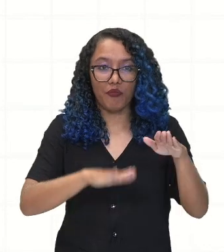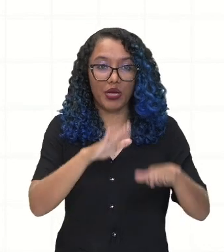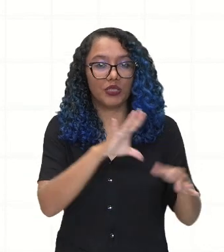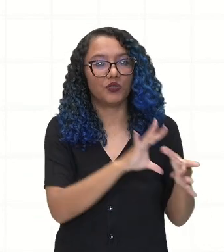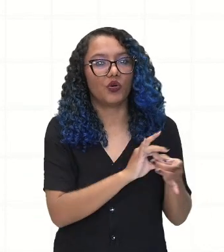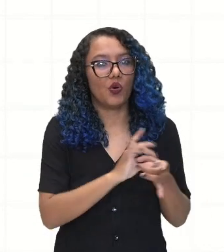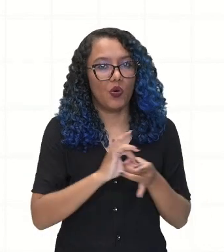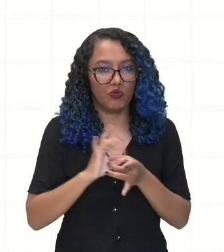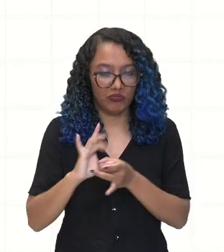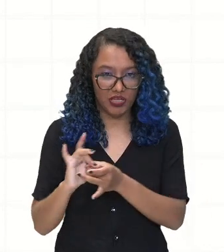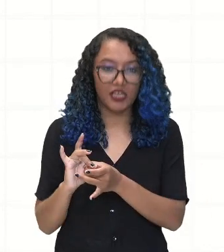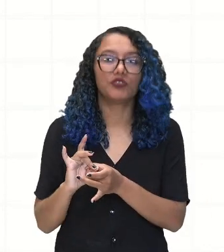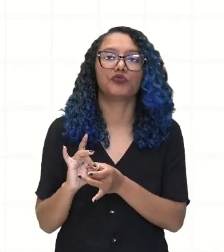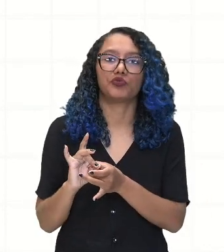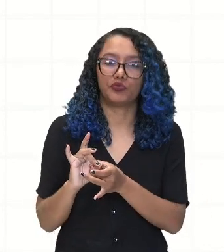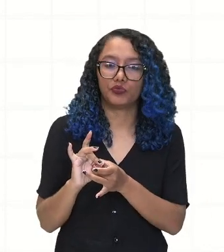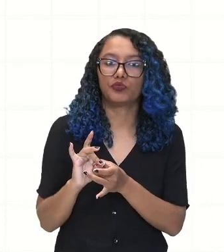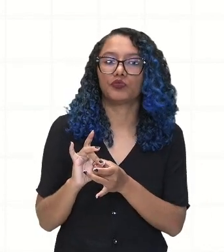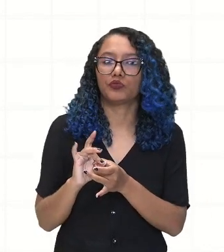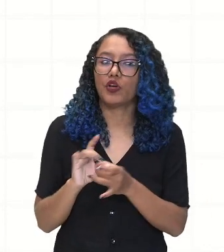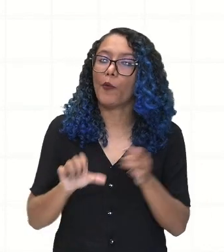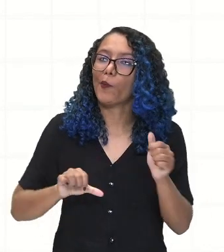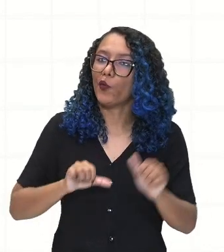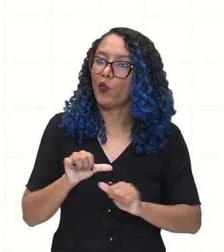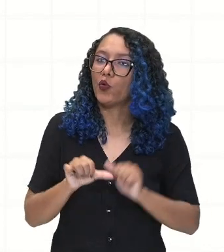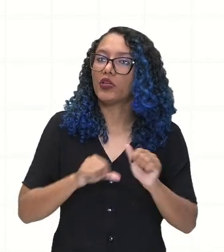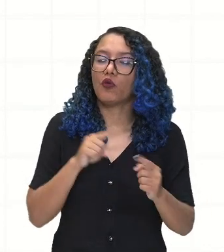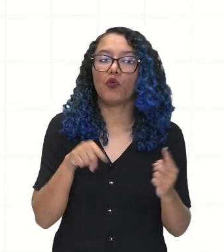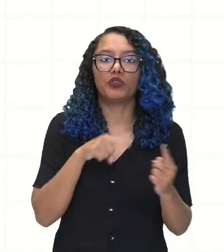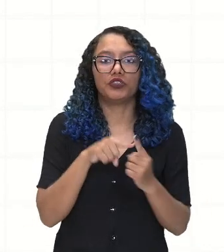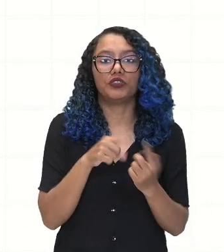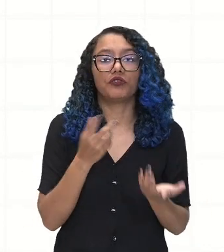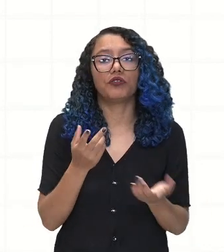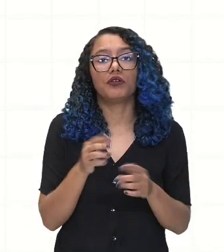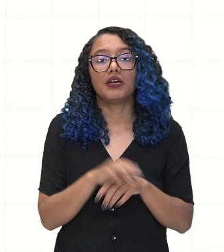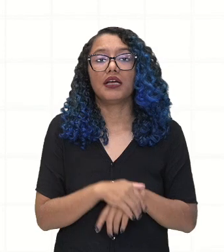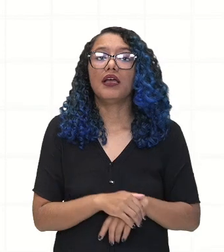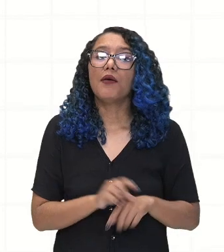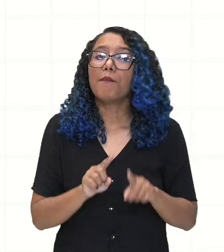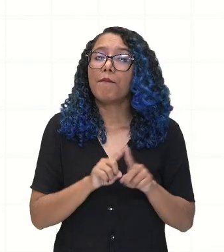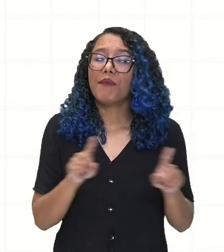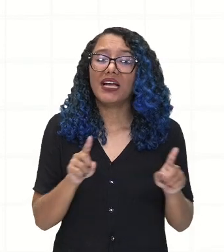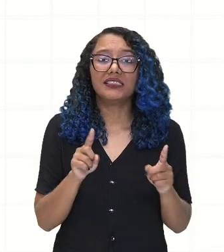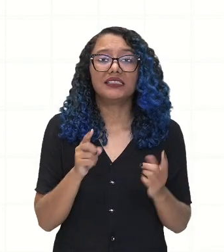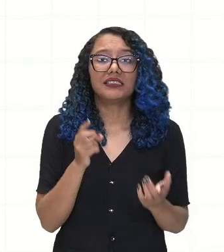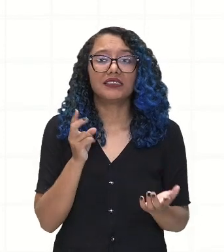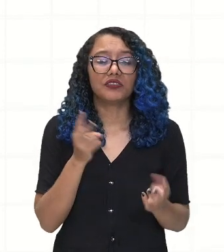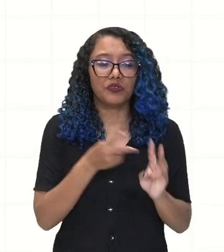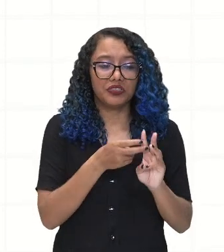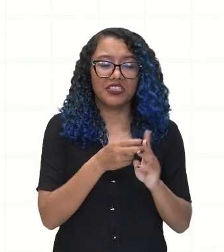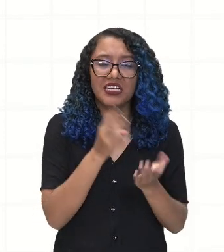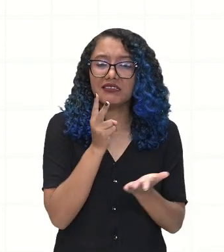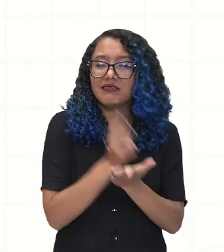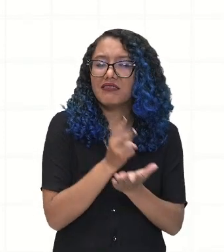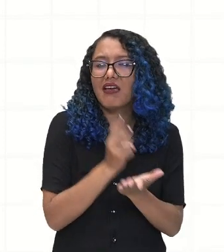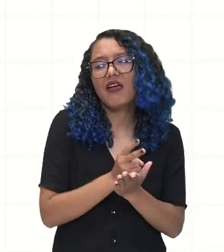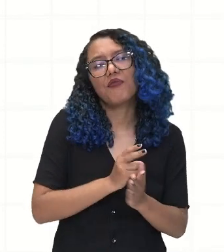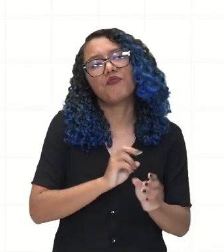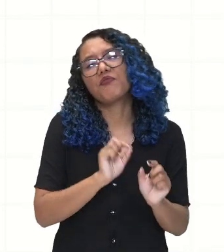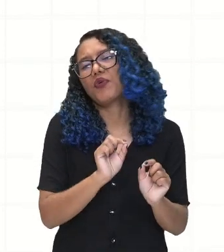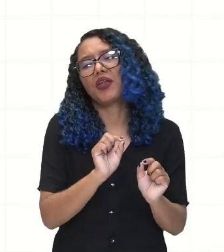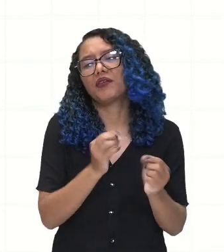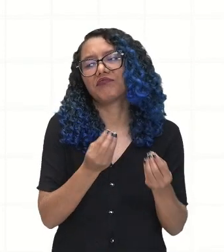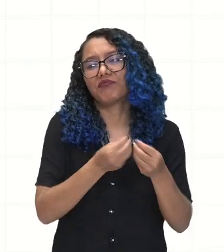seu direcionamento, fazendo com que sempre o indígena saia ali prejudicado por conta de ter ali uma